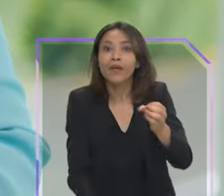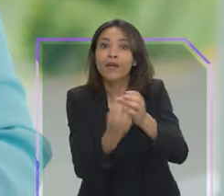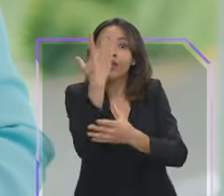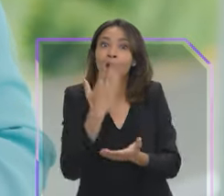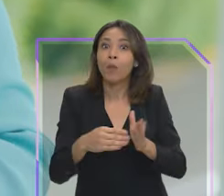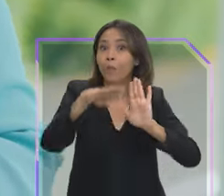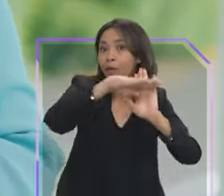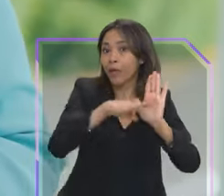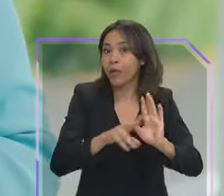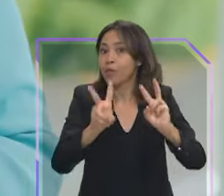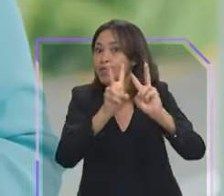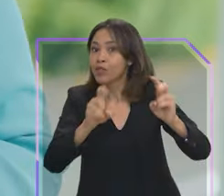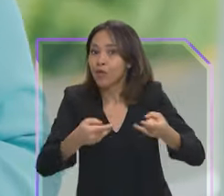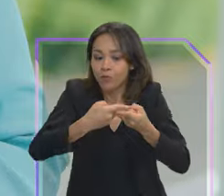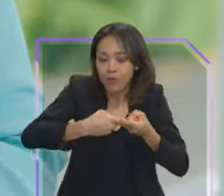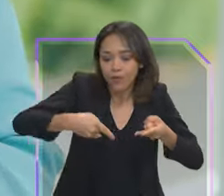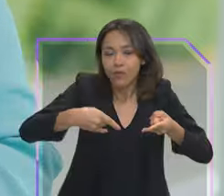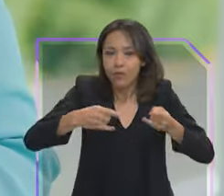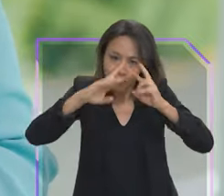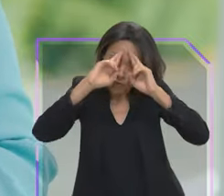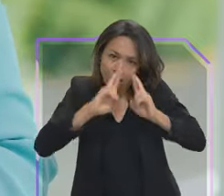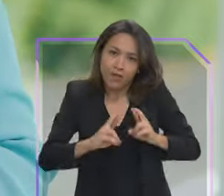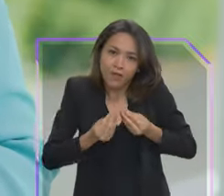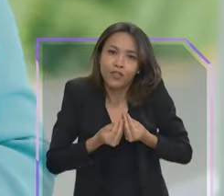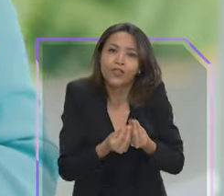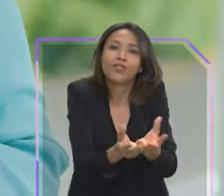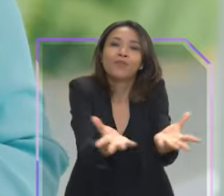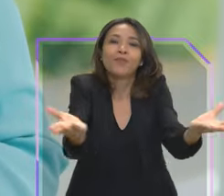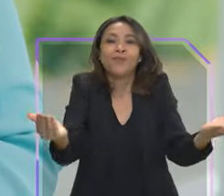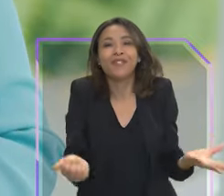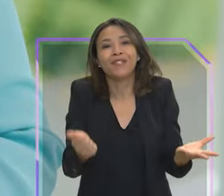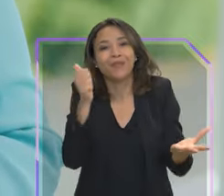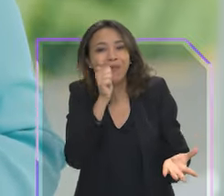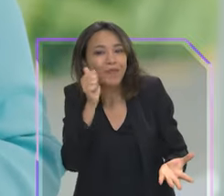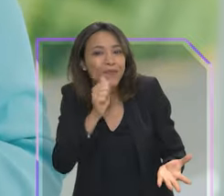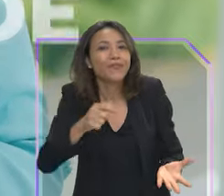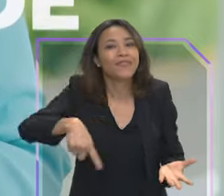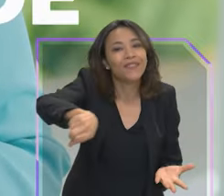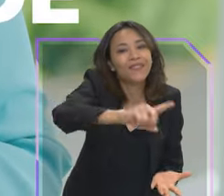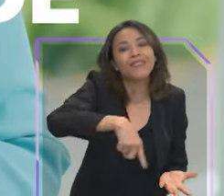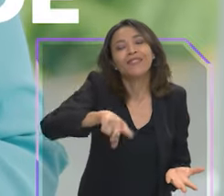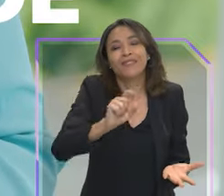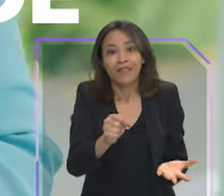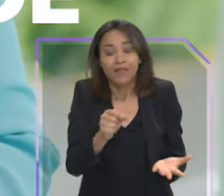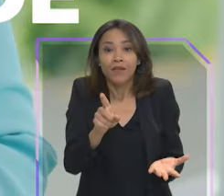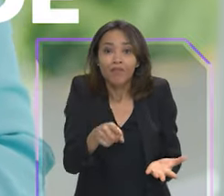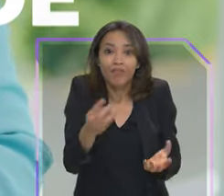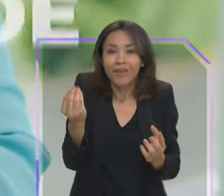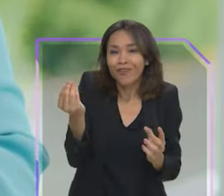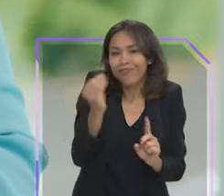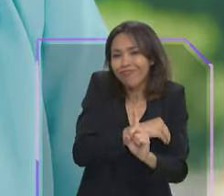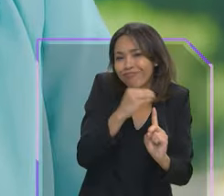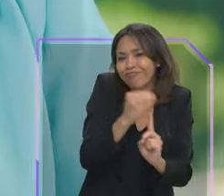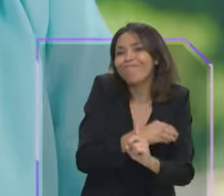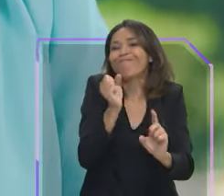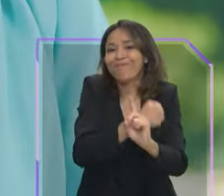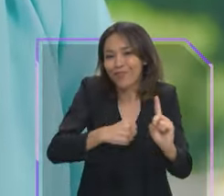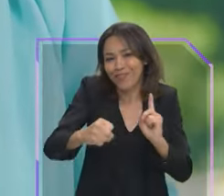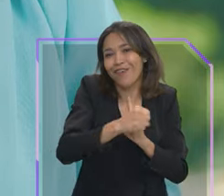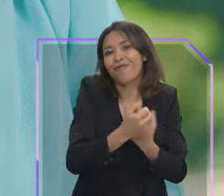Menstrual para a distribuição gratuita de absorventes para meninas e mulheres em situação de vulnerabilidade social.